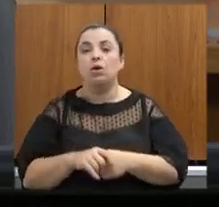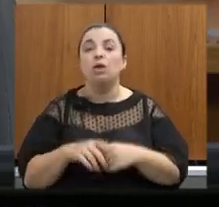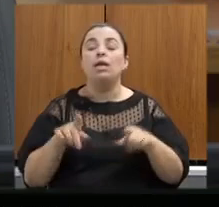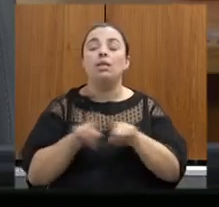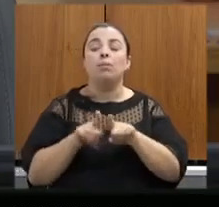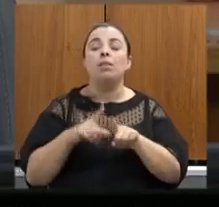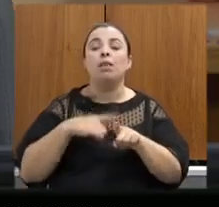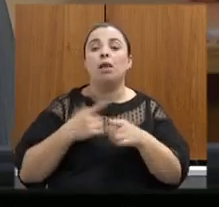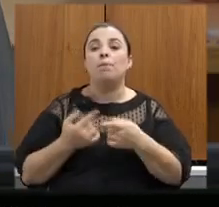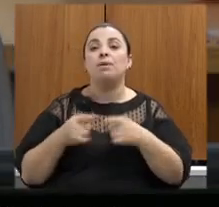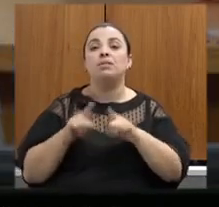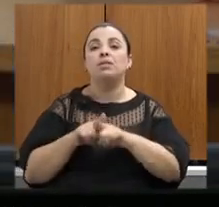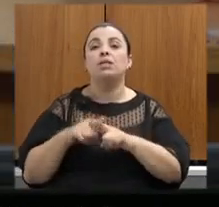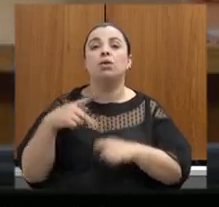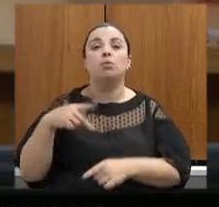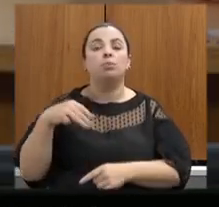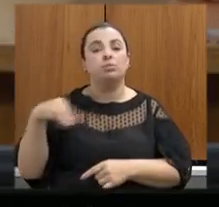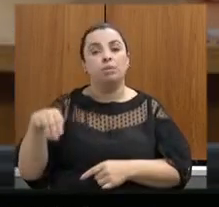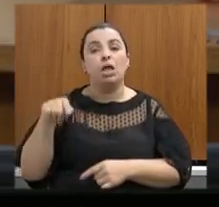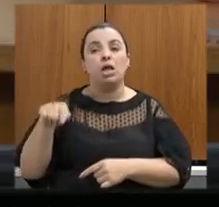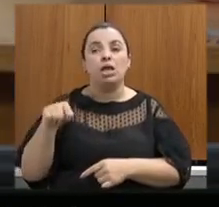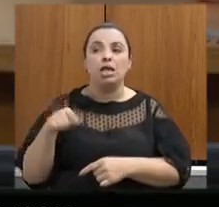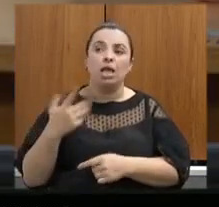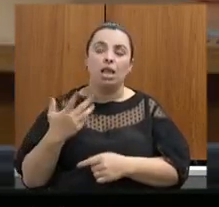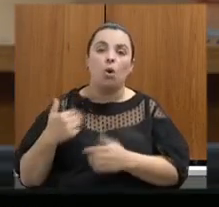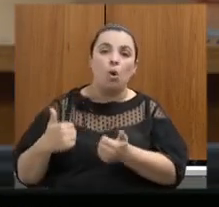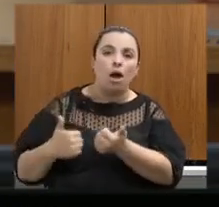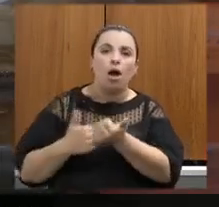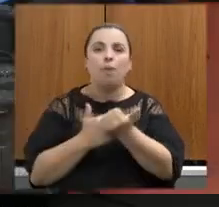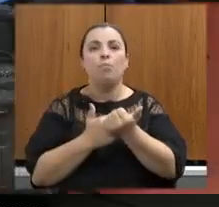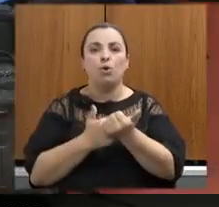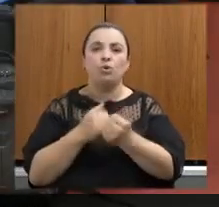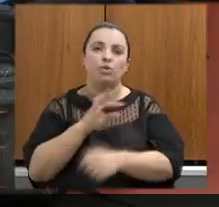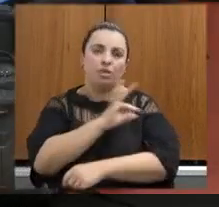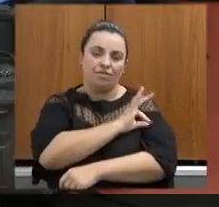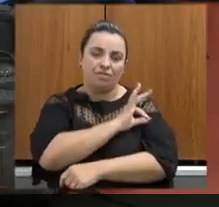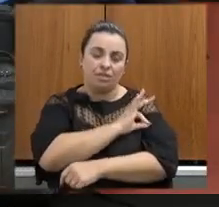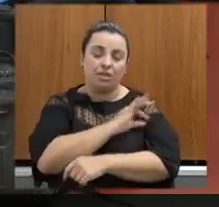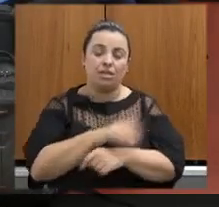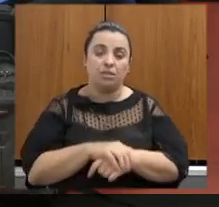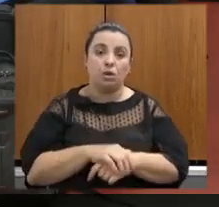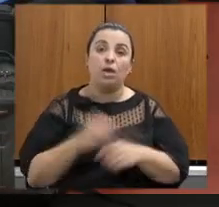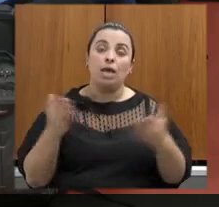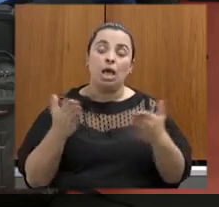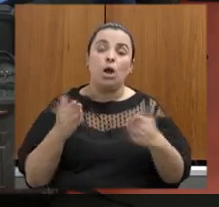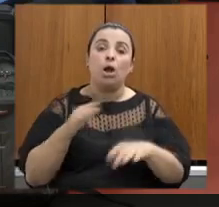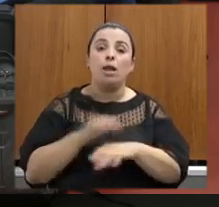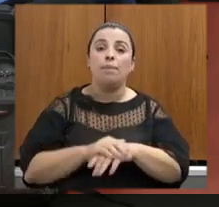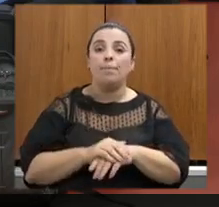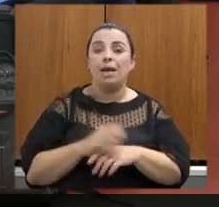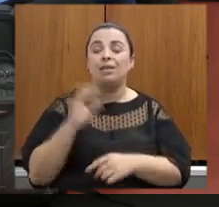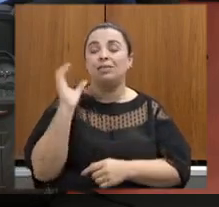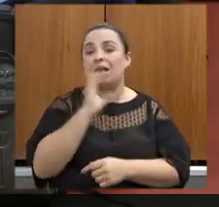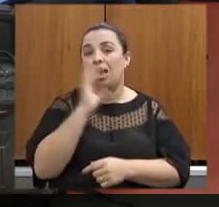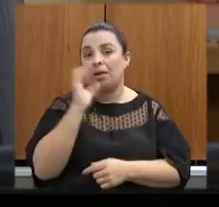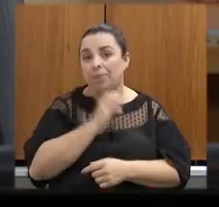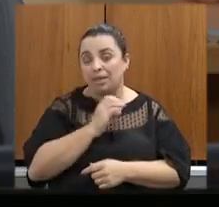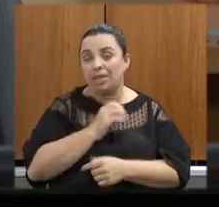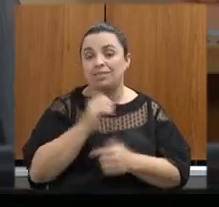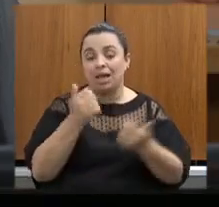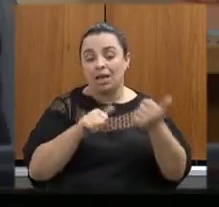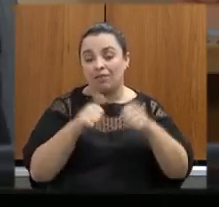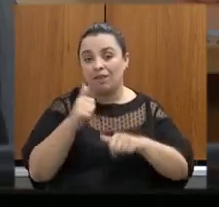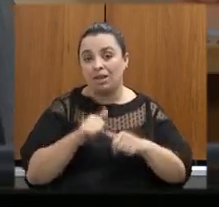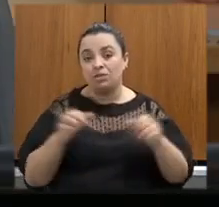que é o nosso braço operacional na fiscalização e estamos agora dando maior celeridade à análise e conclusão